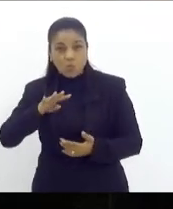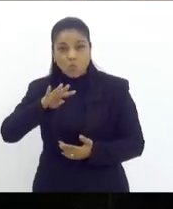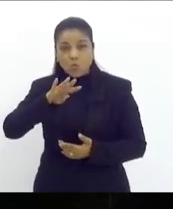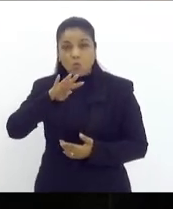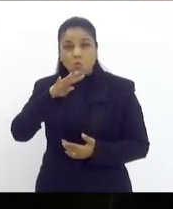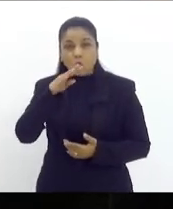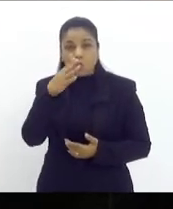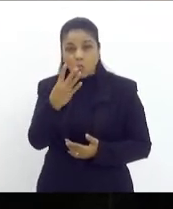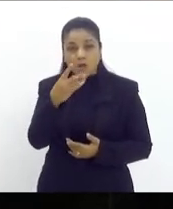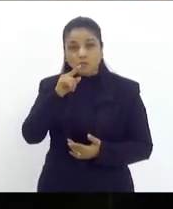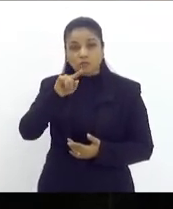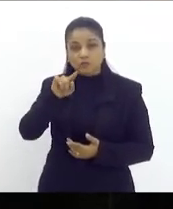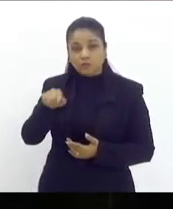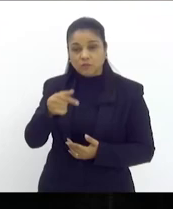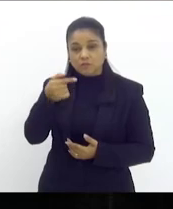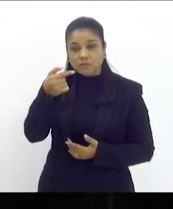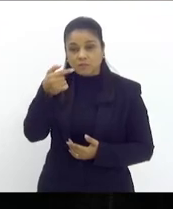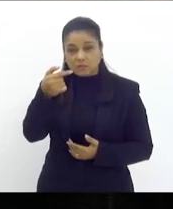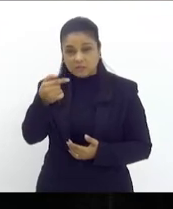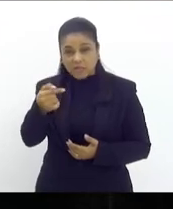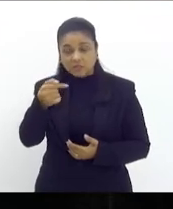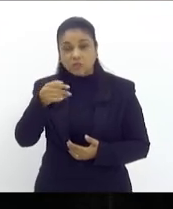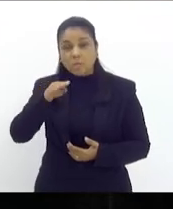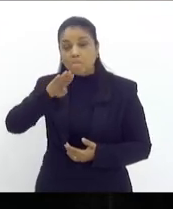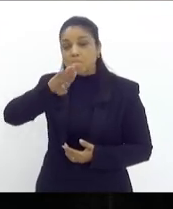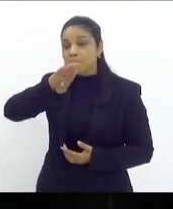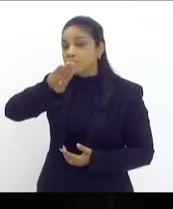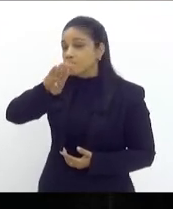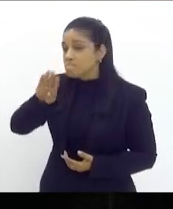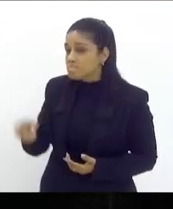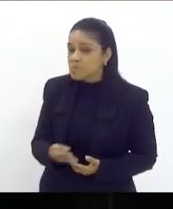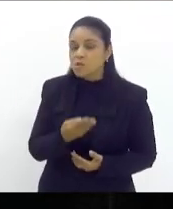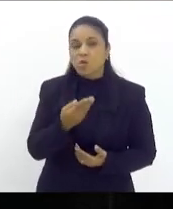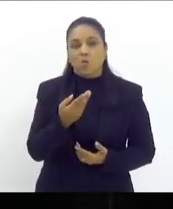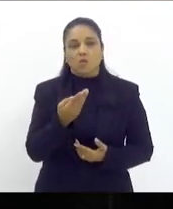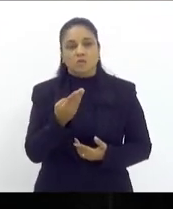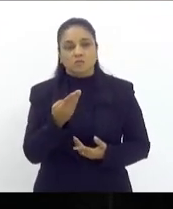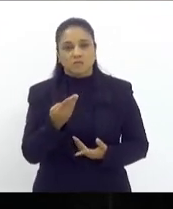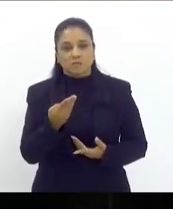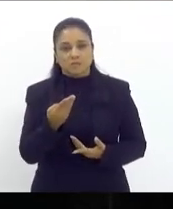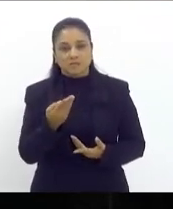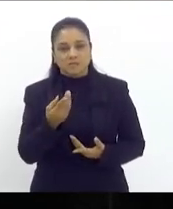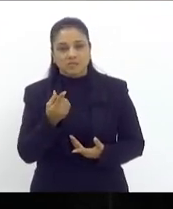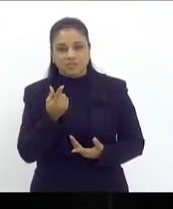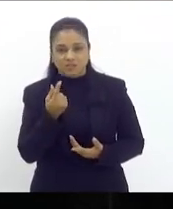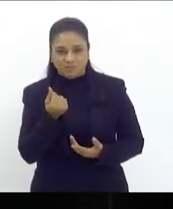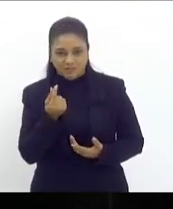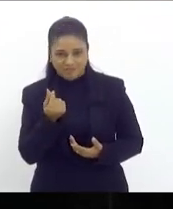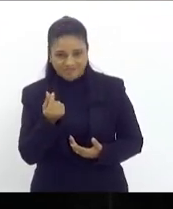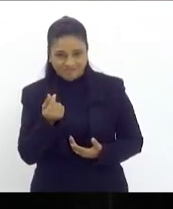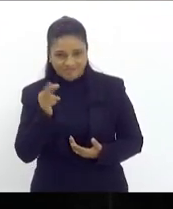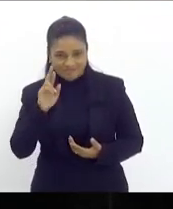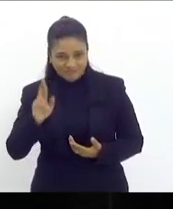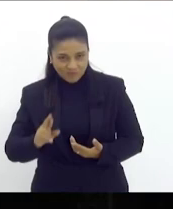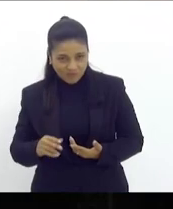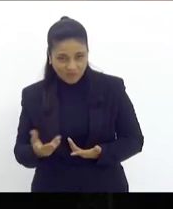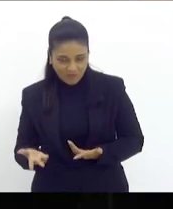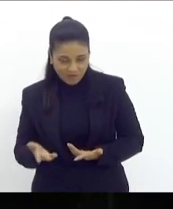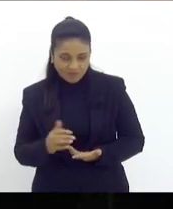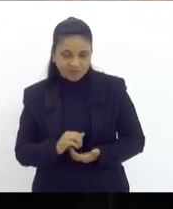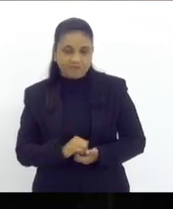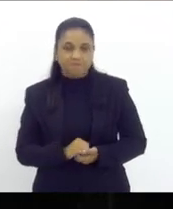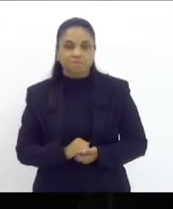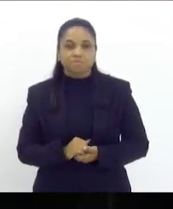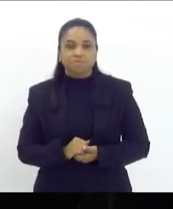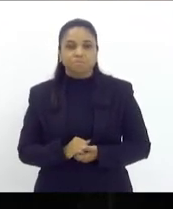,7 bilhões de reais 4,7 bilhões de